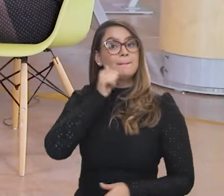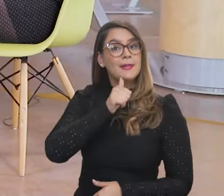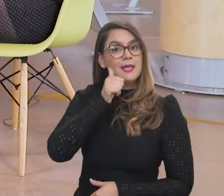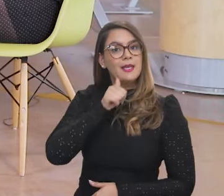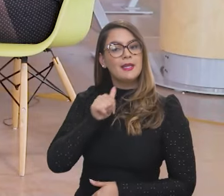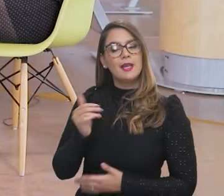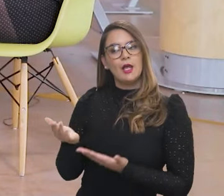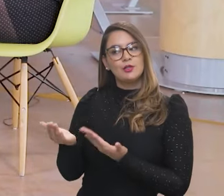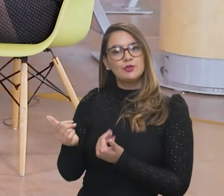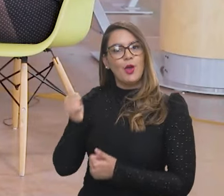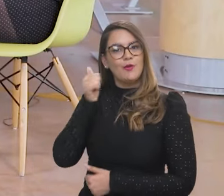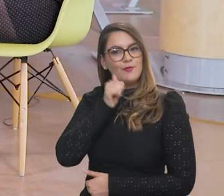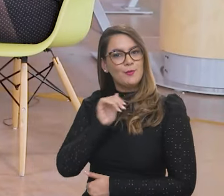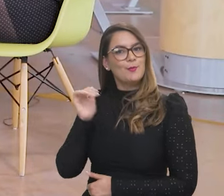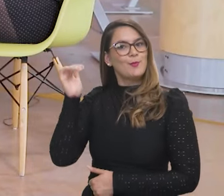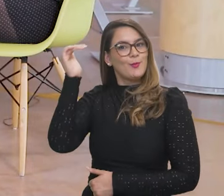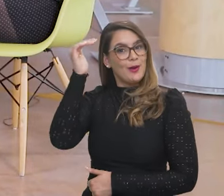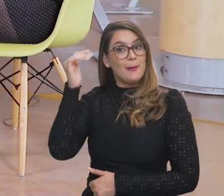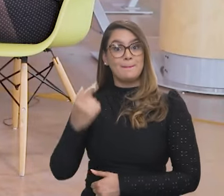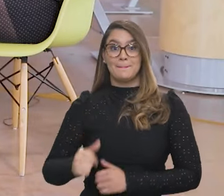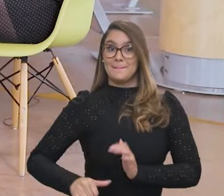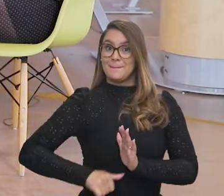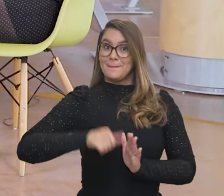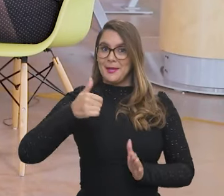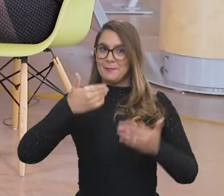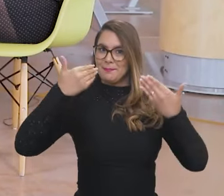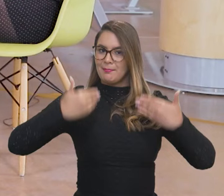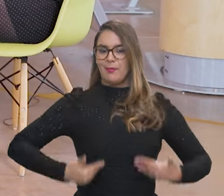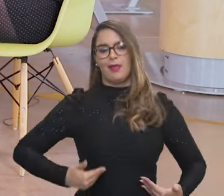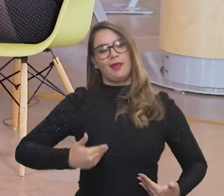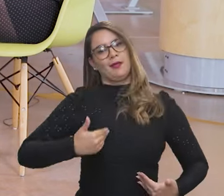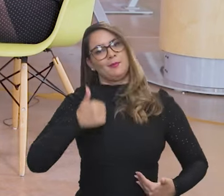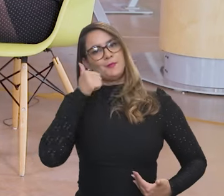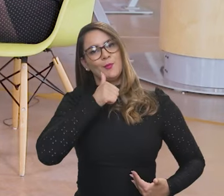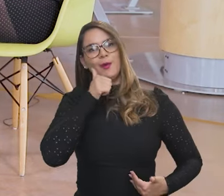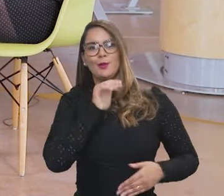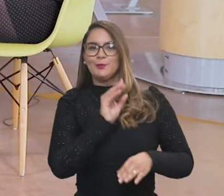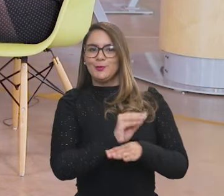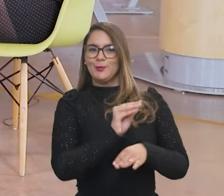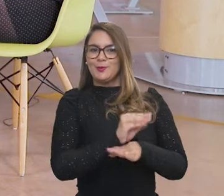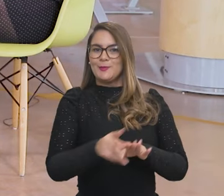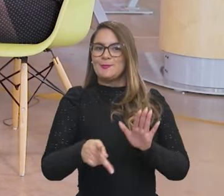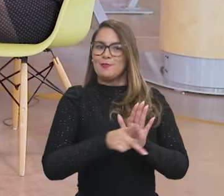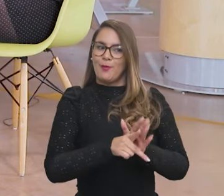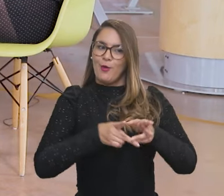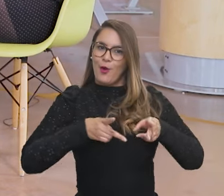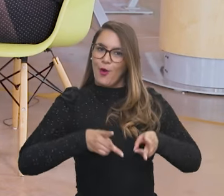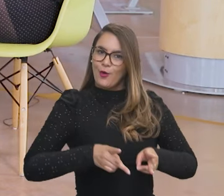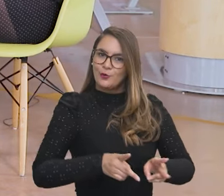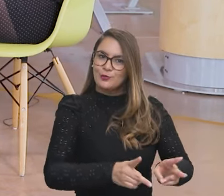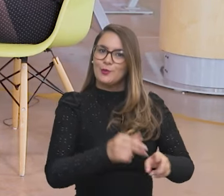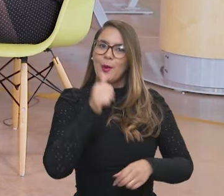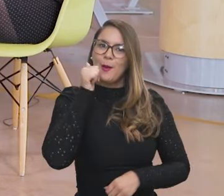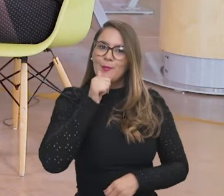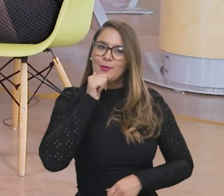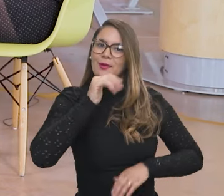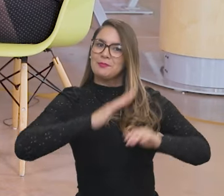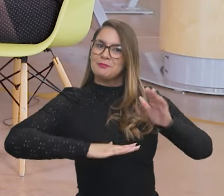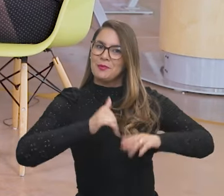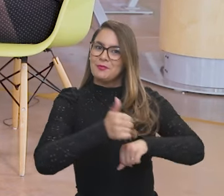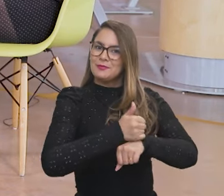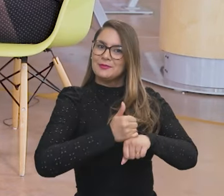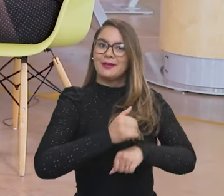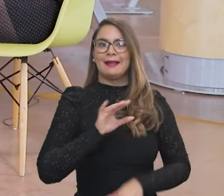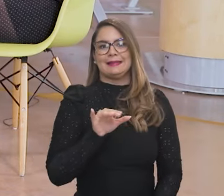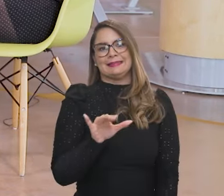meninas e mulheres. Afinal, a primeira mulher da ciência e tecnologia, se não cuidar do fomento, a permanência da mulher na